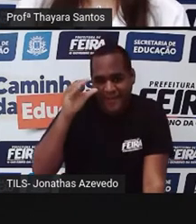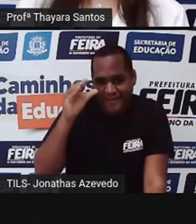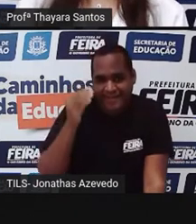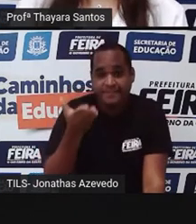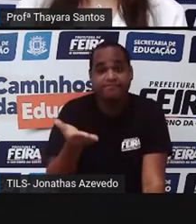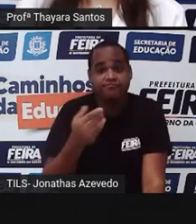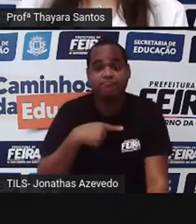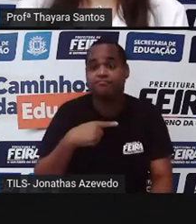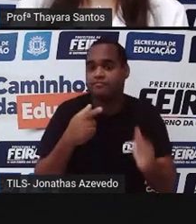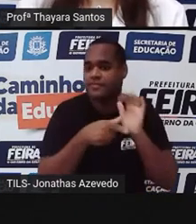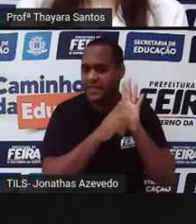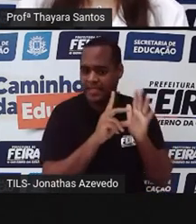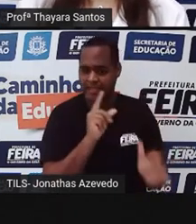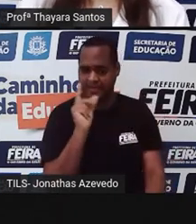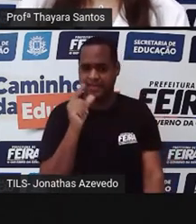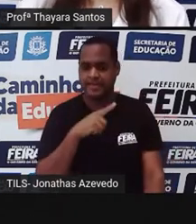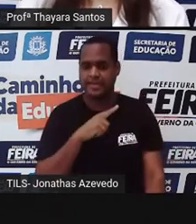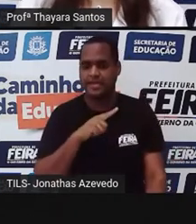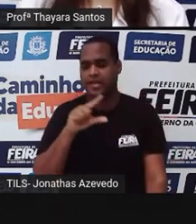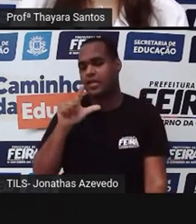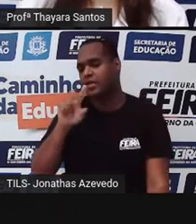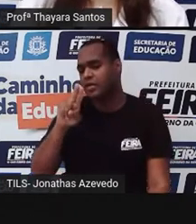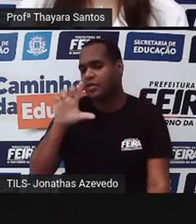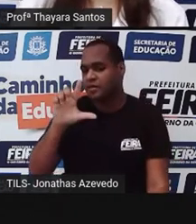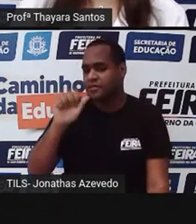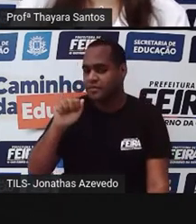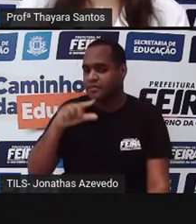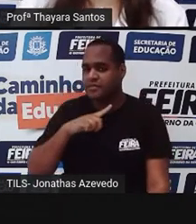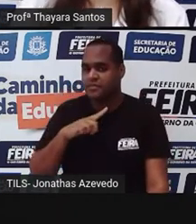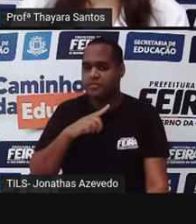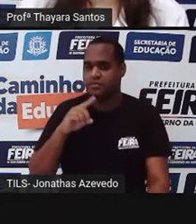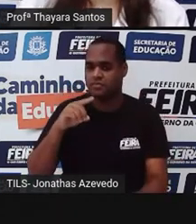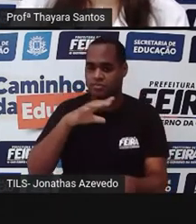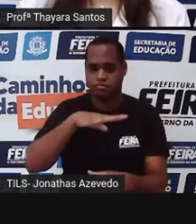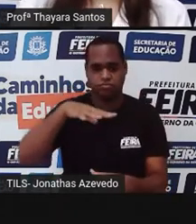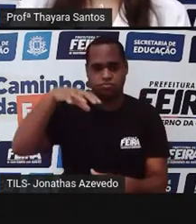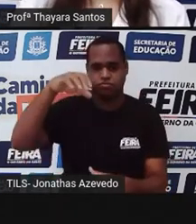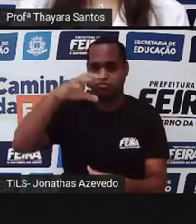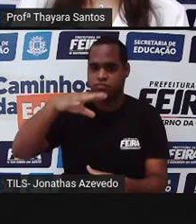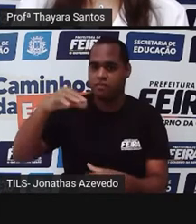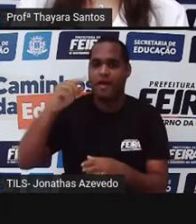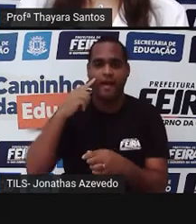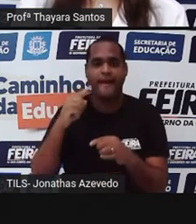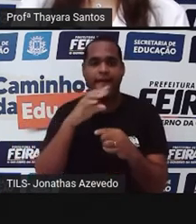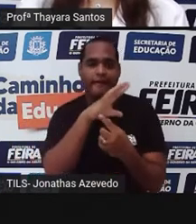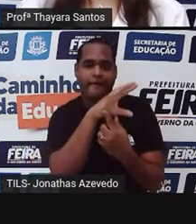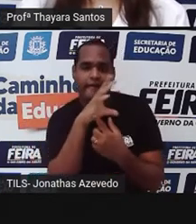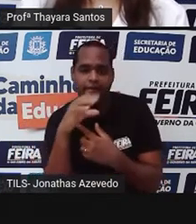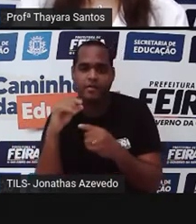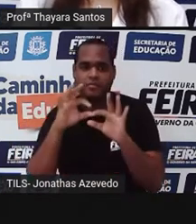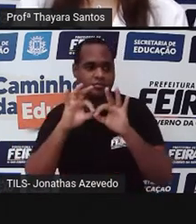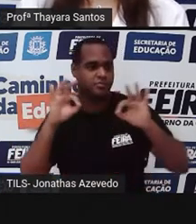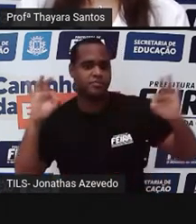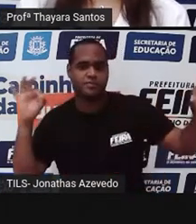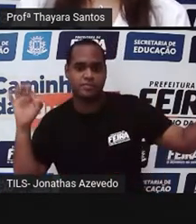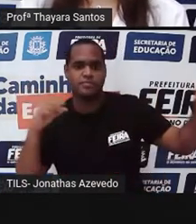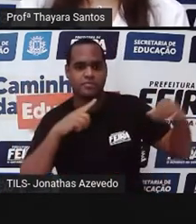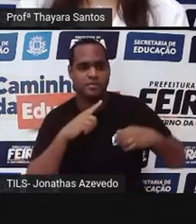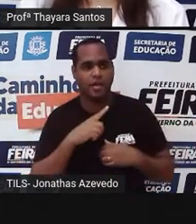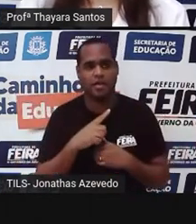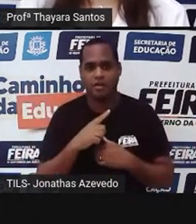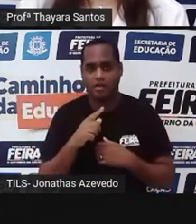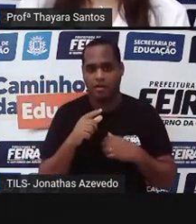Antigamente existiam lulas, que são chamadas de lulas gigantes. Elas eram muito grandes. Inclusive, elas conseguiam, elas